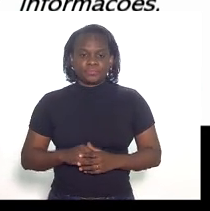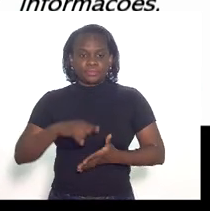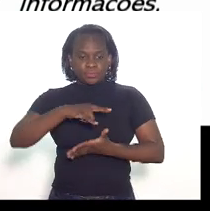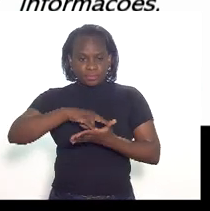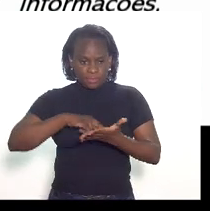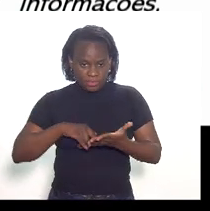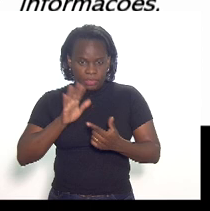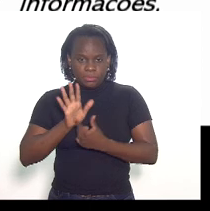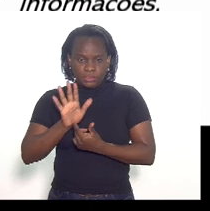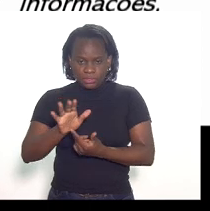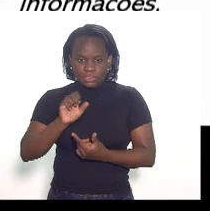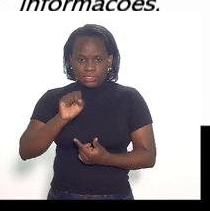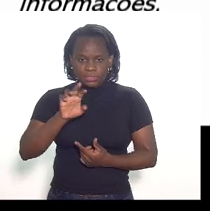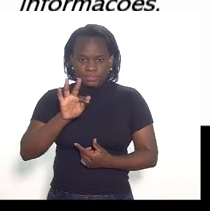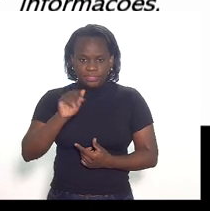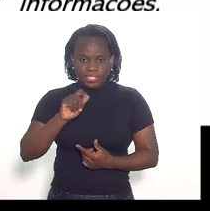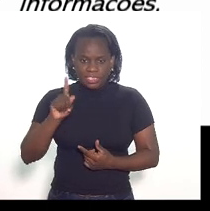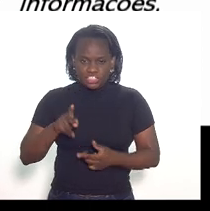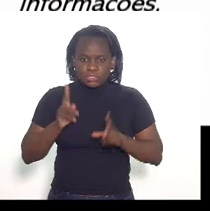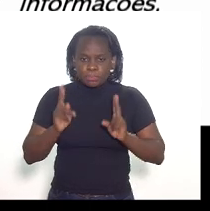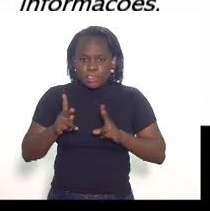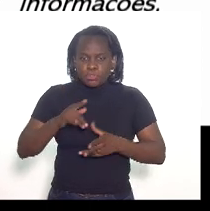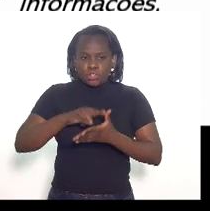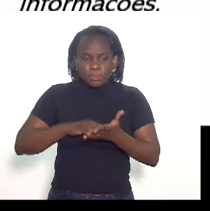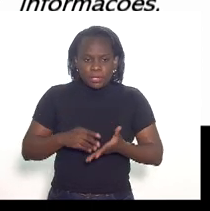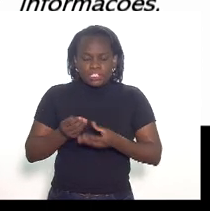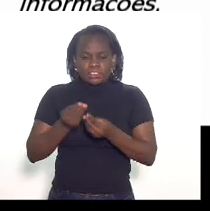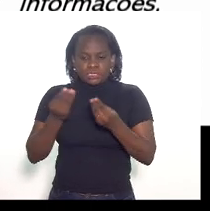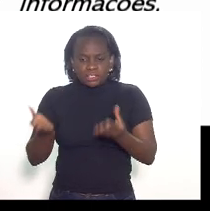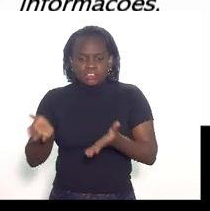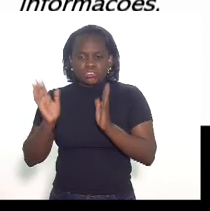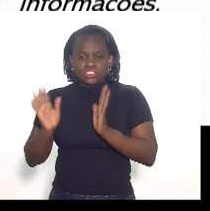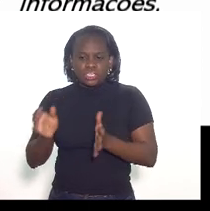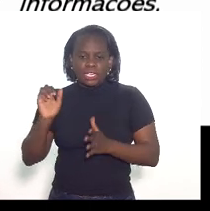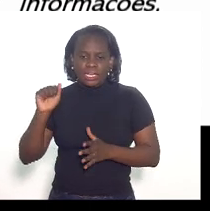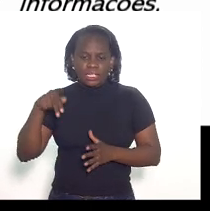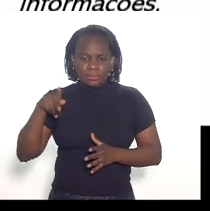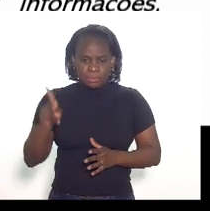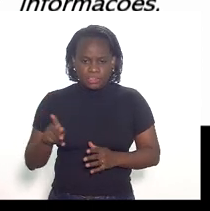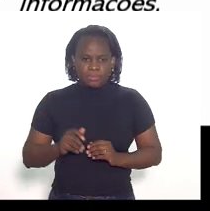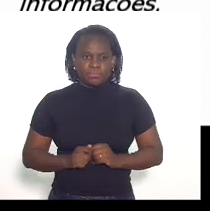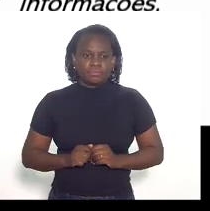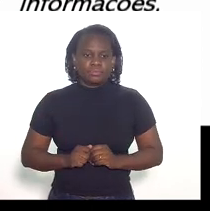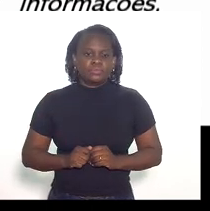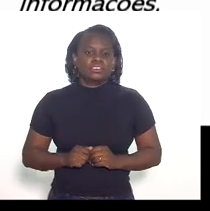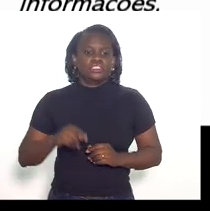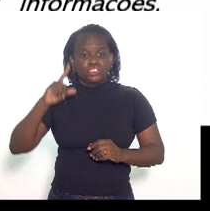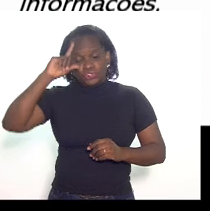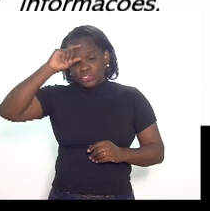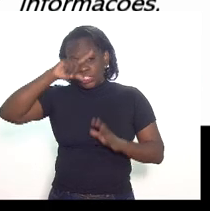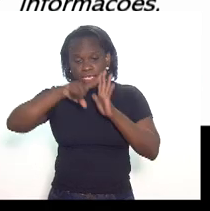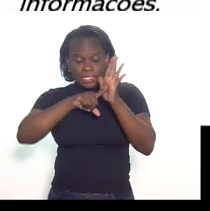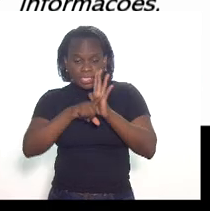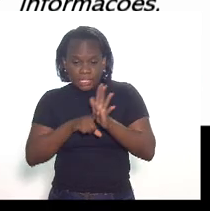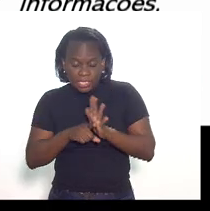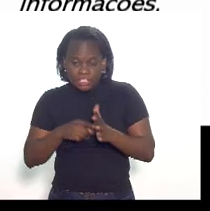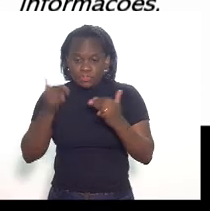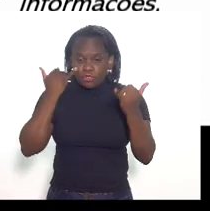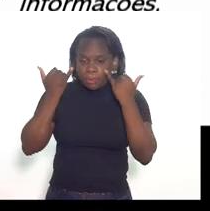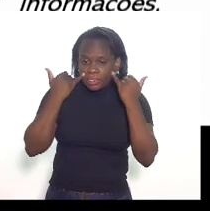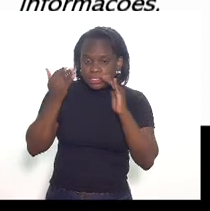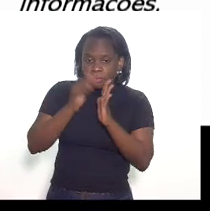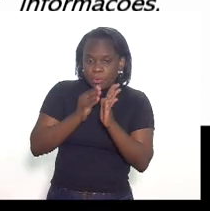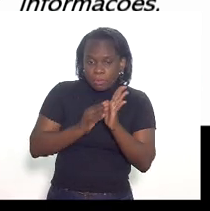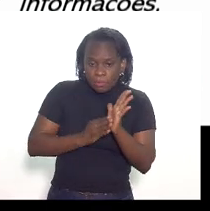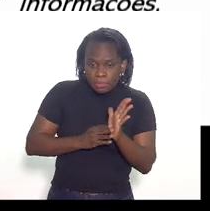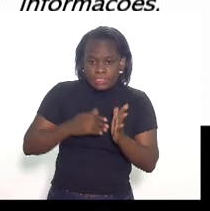documentos apresentados a Cefaz seriam os mesmos documentos já disponibilizados a ANP as dificuldades para análise e levantamento